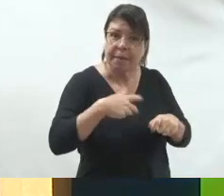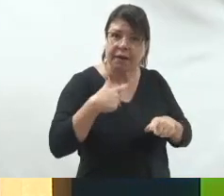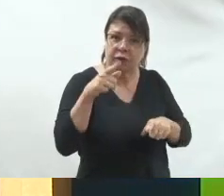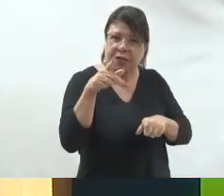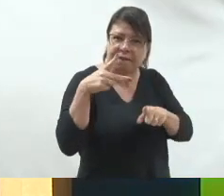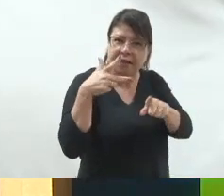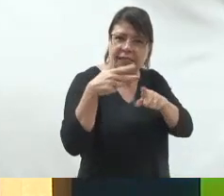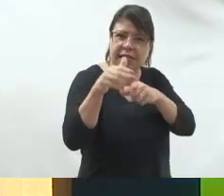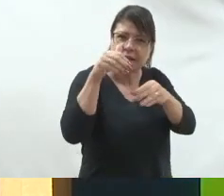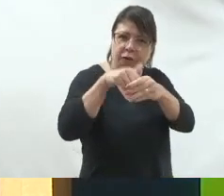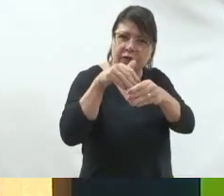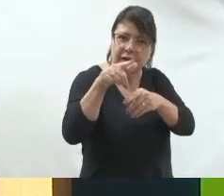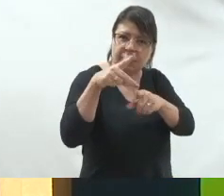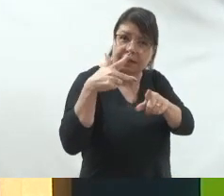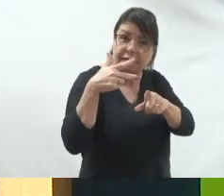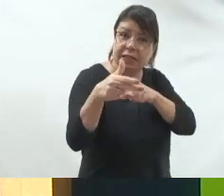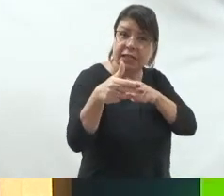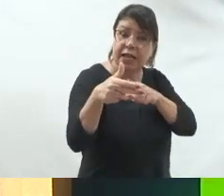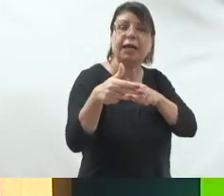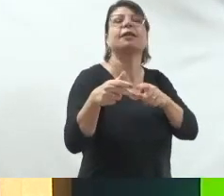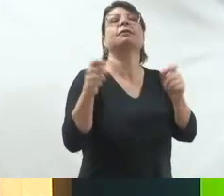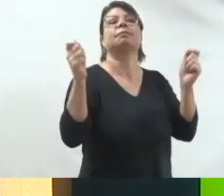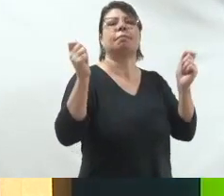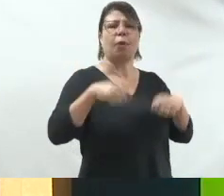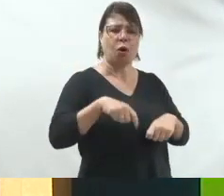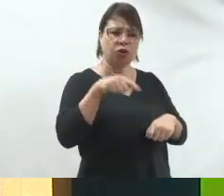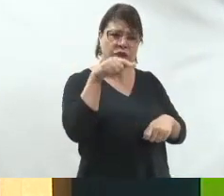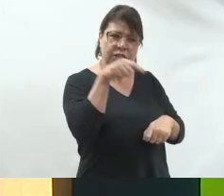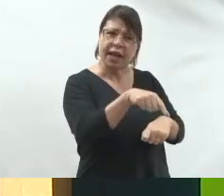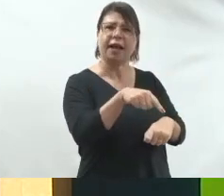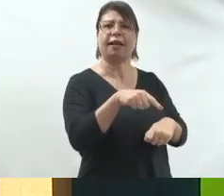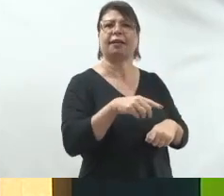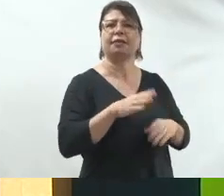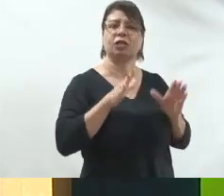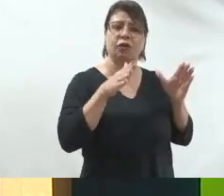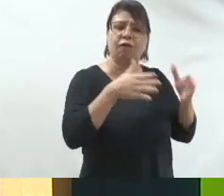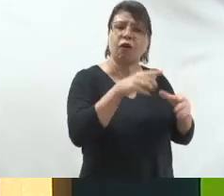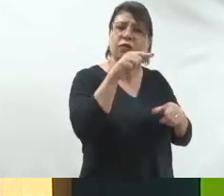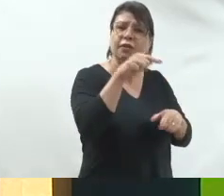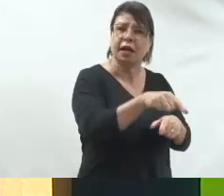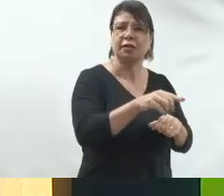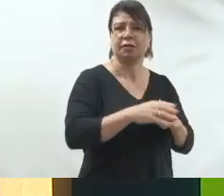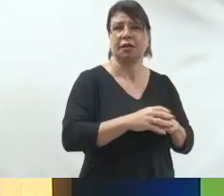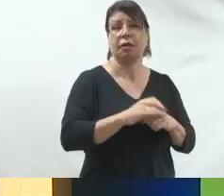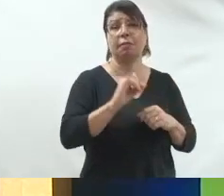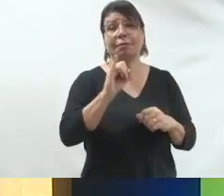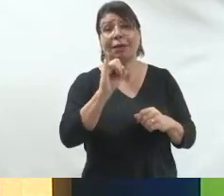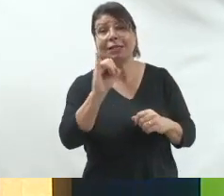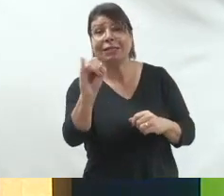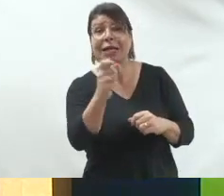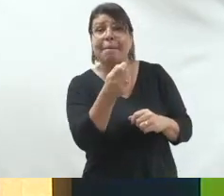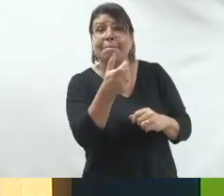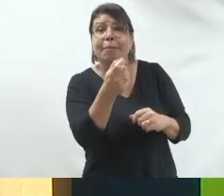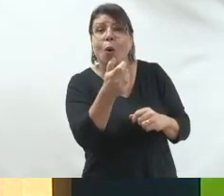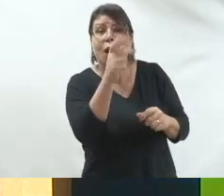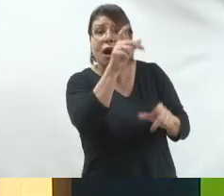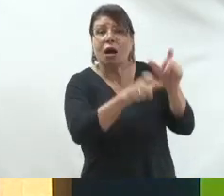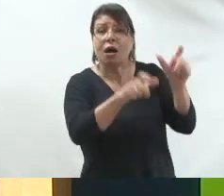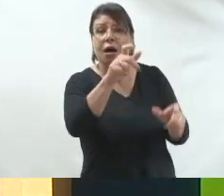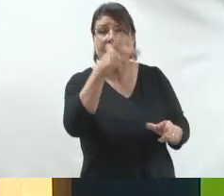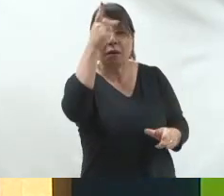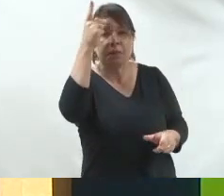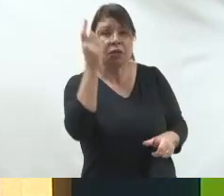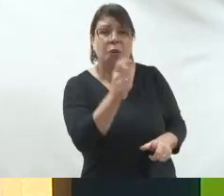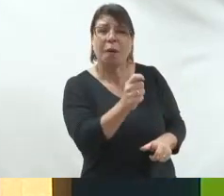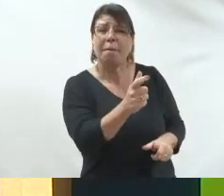vou fazer uma vou te recomendar que você seja mais econômica faça a campanha somente dentro dessa comunidade é porque a gente tem muito medo de que de repente